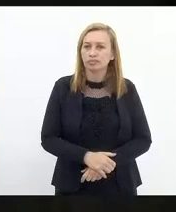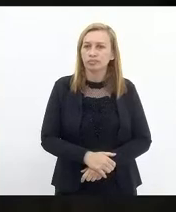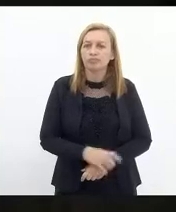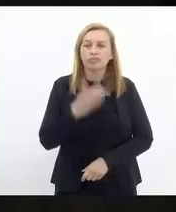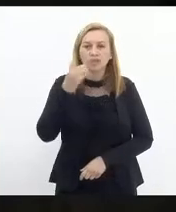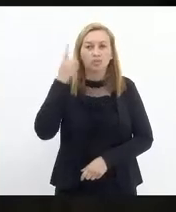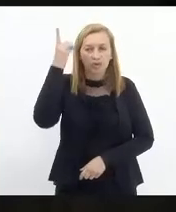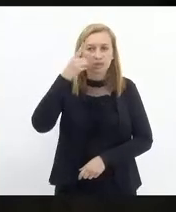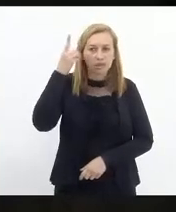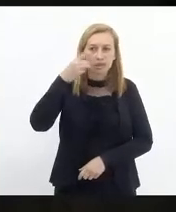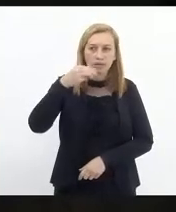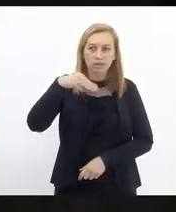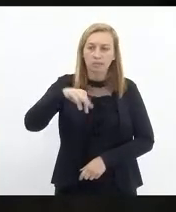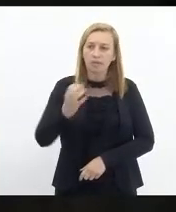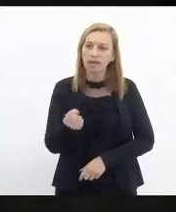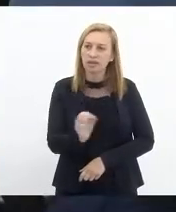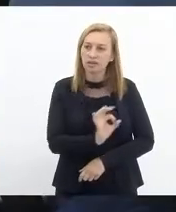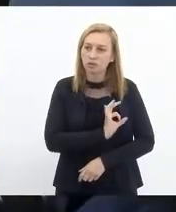Deputada Marta Rocha.